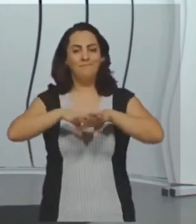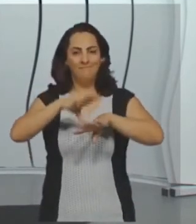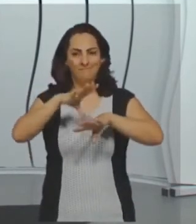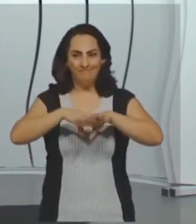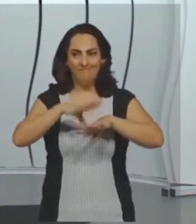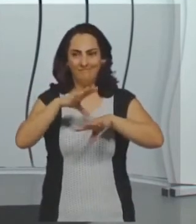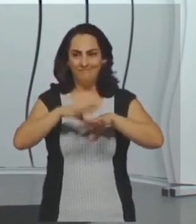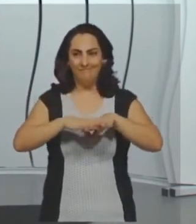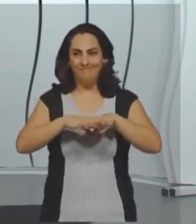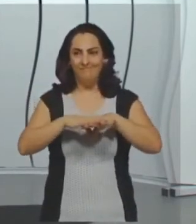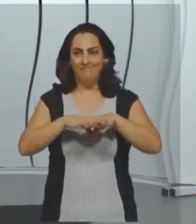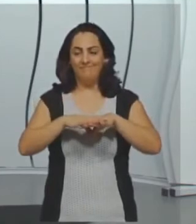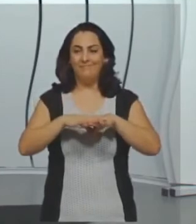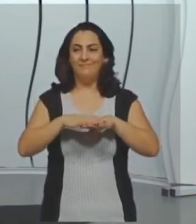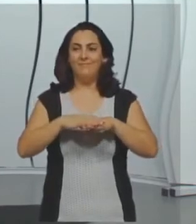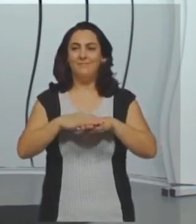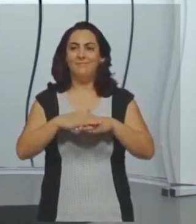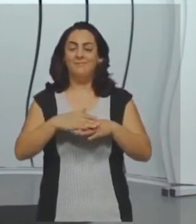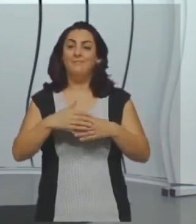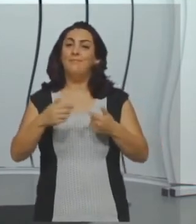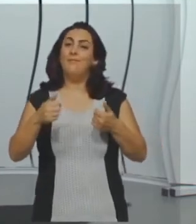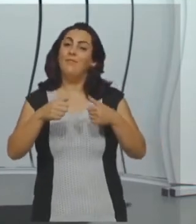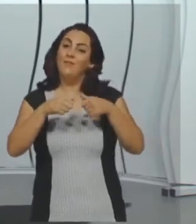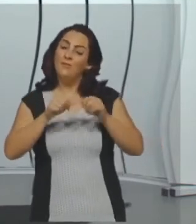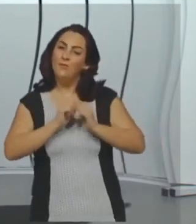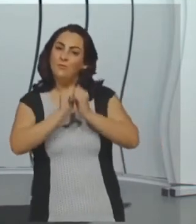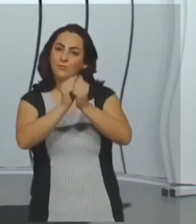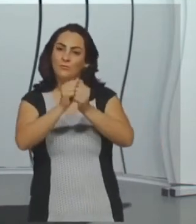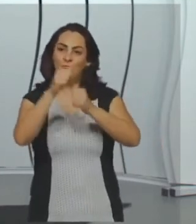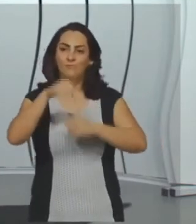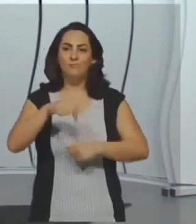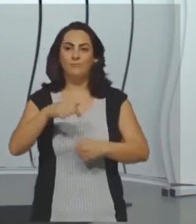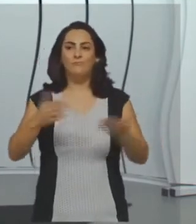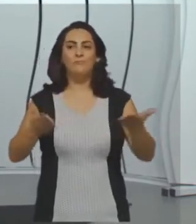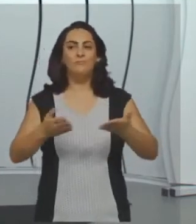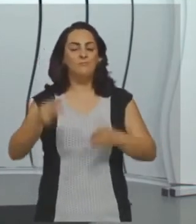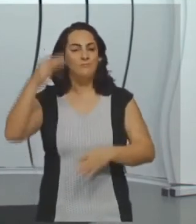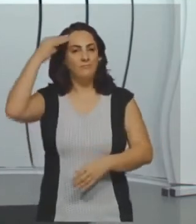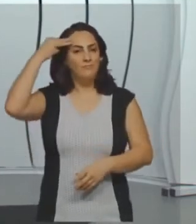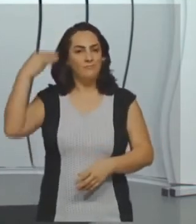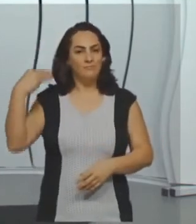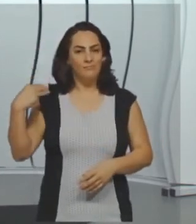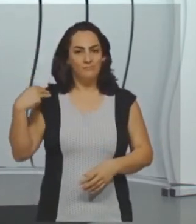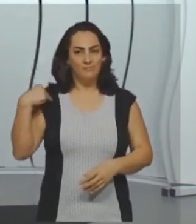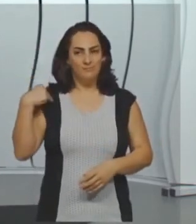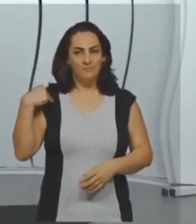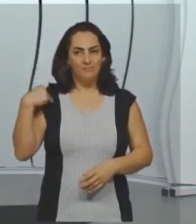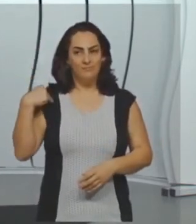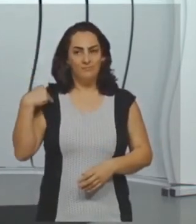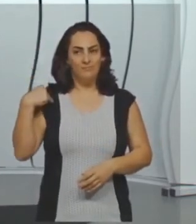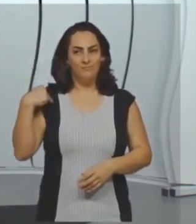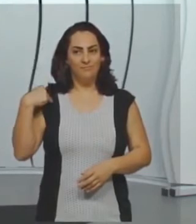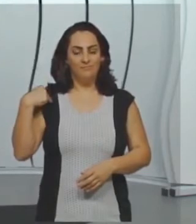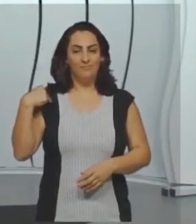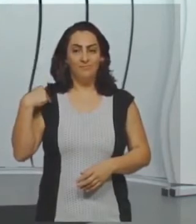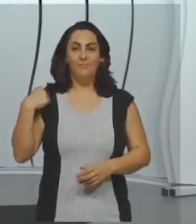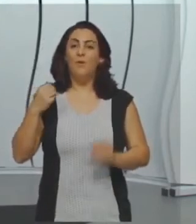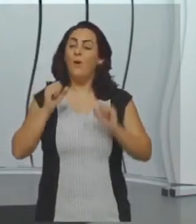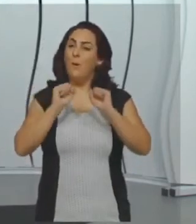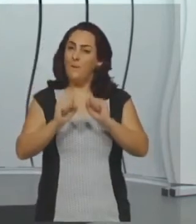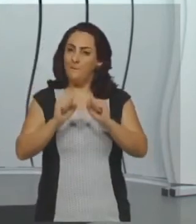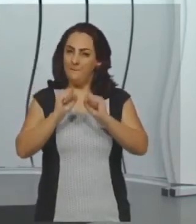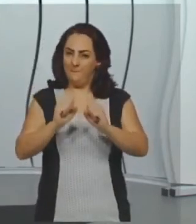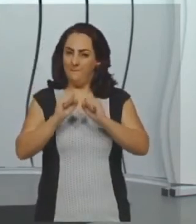então aqui comigo está a Mariana, vocês podem me chamar de